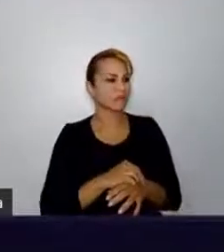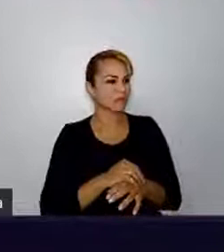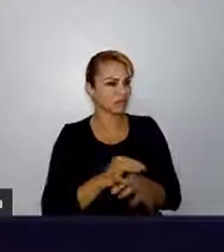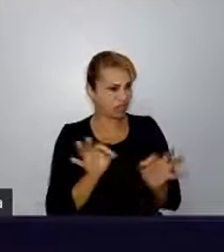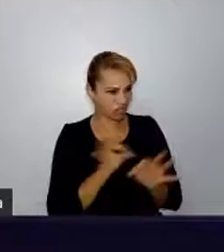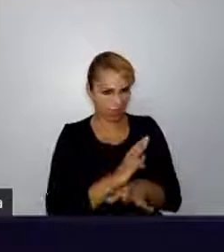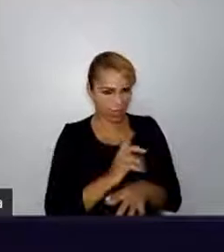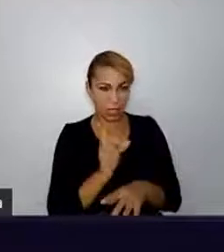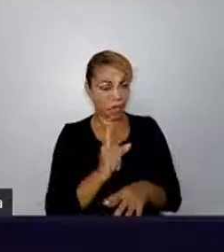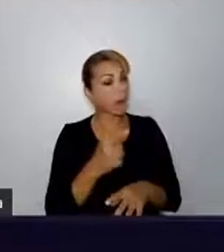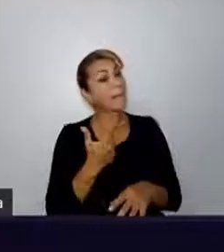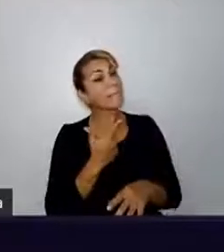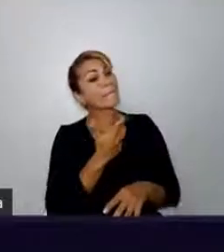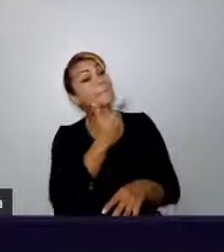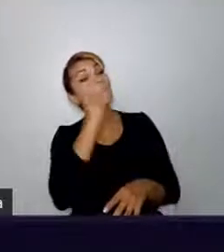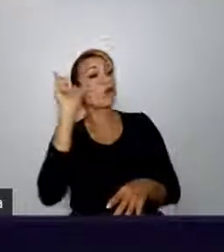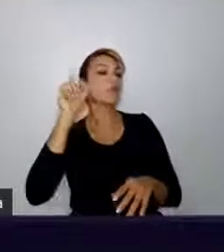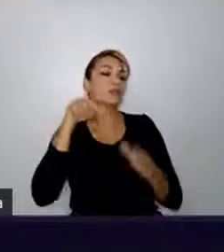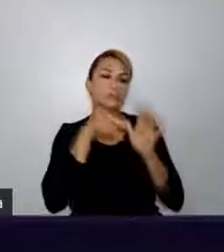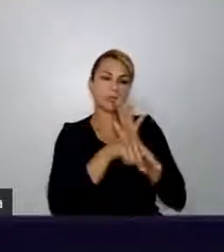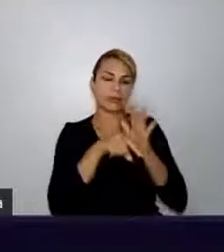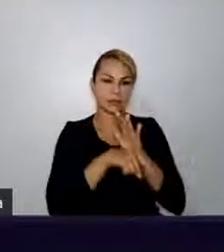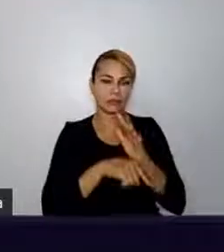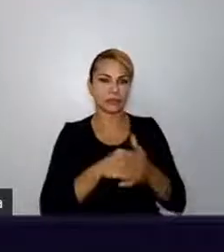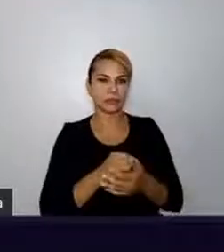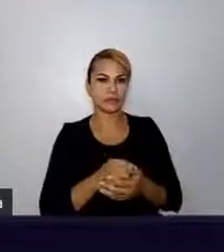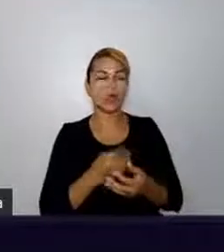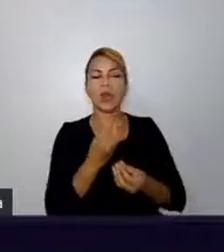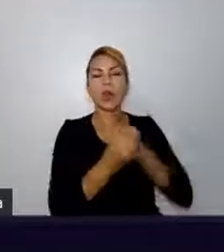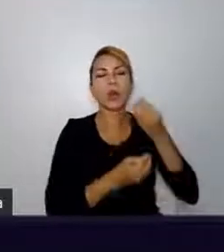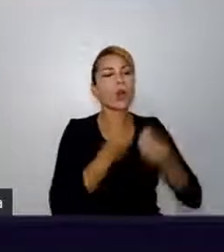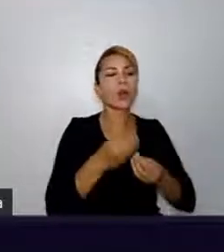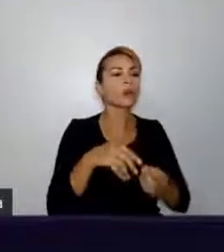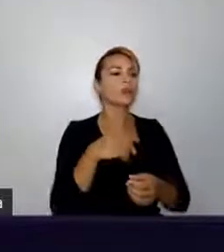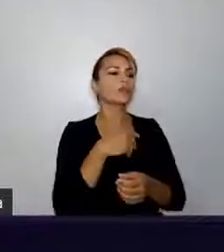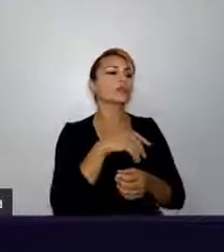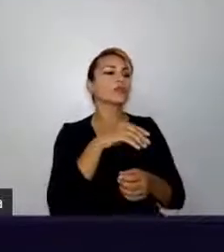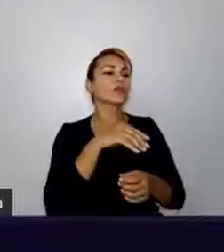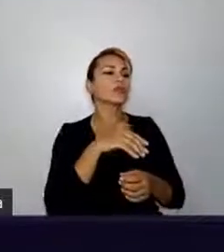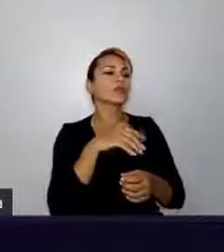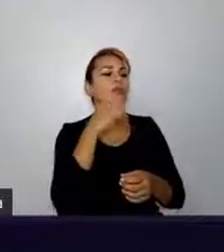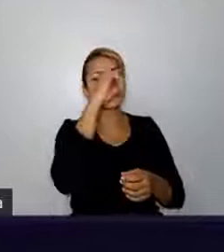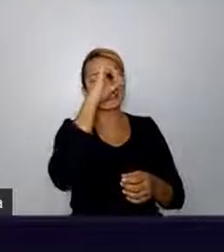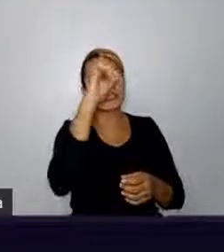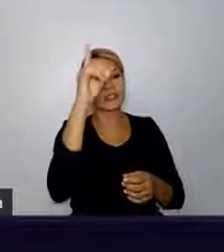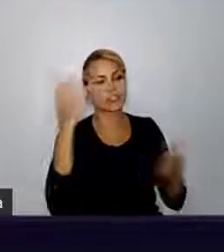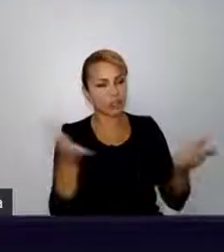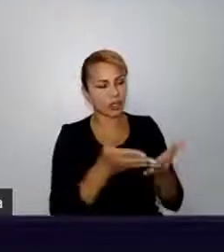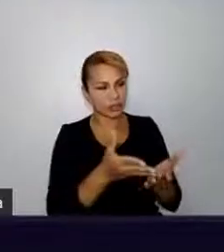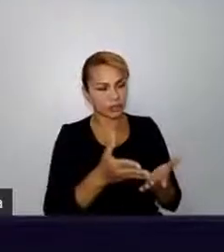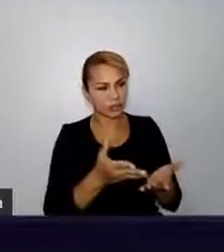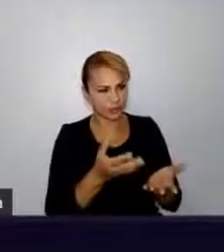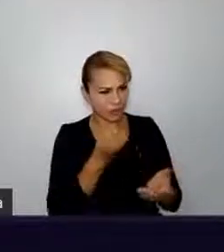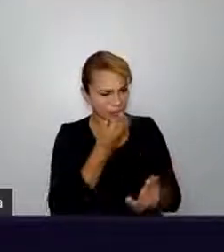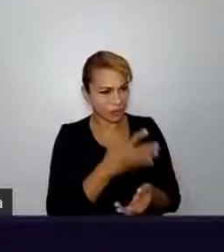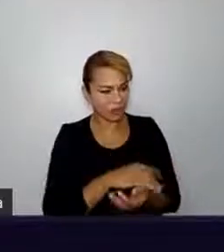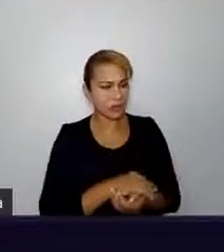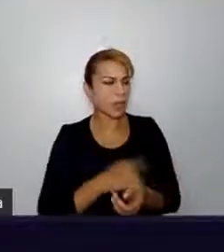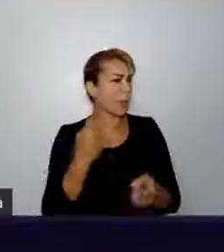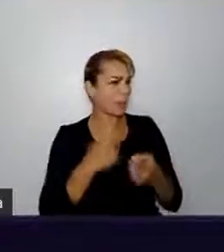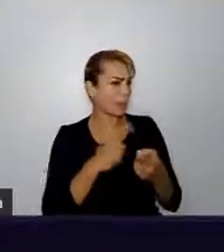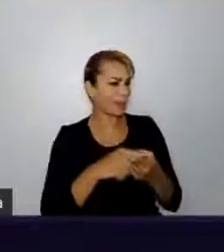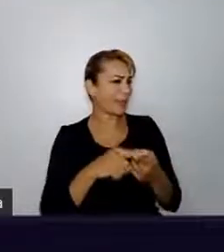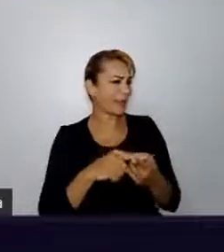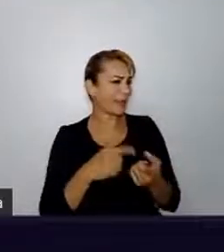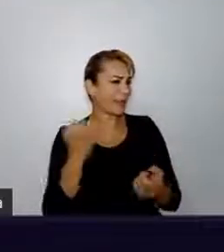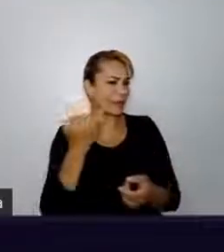Ou algo que seja mais ou menos nessa linha. Bom, por que isso é importante? ao invés de perguntar, e aí, como é